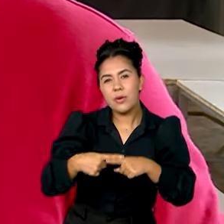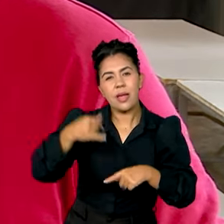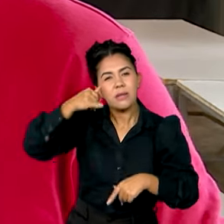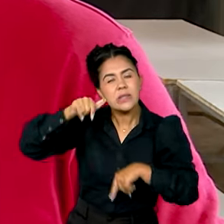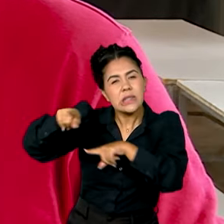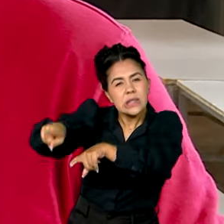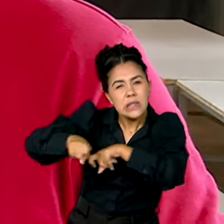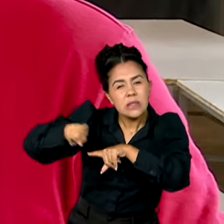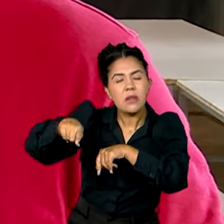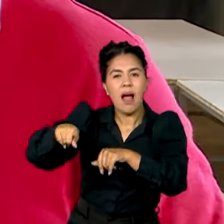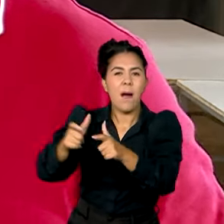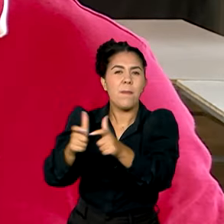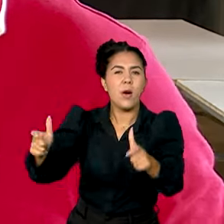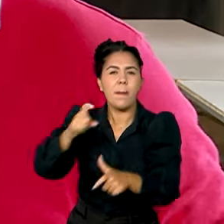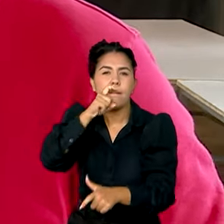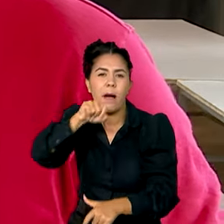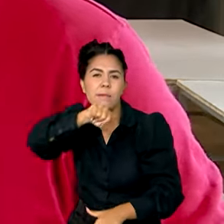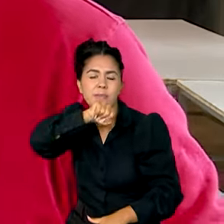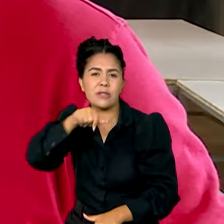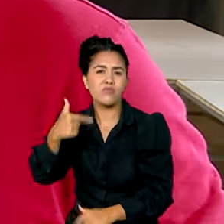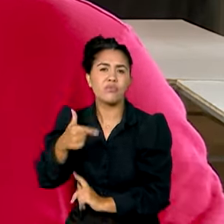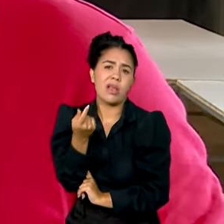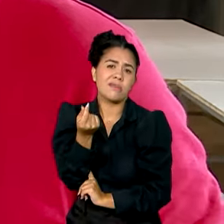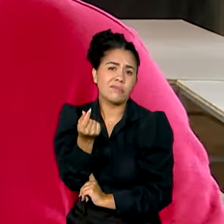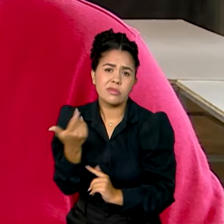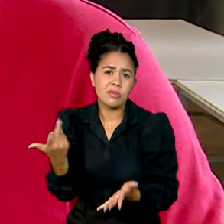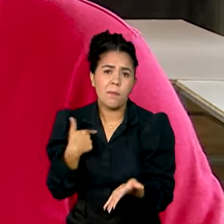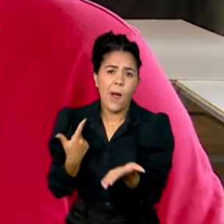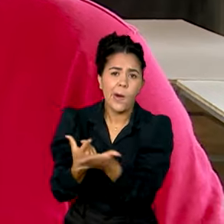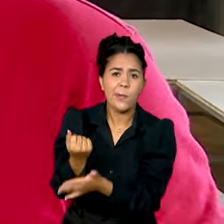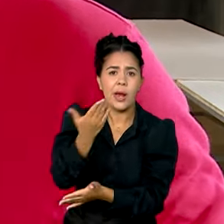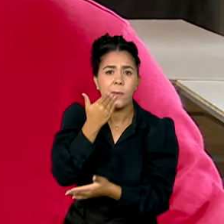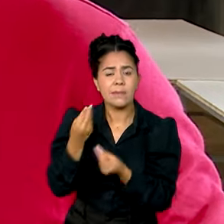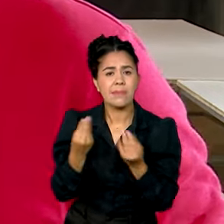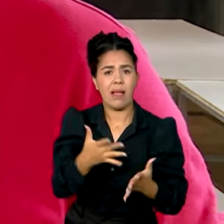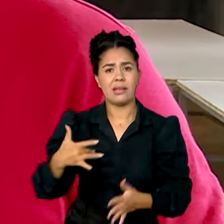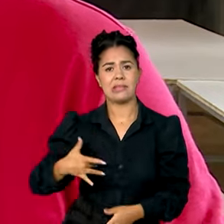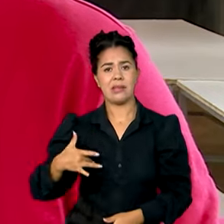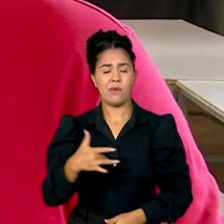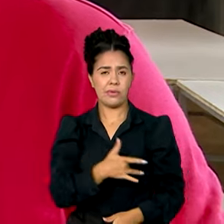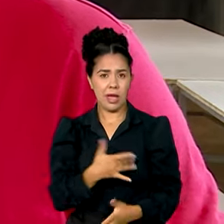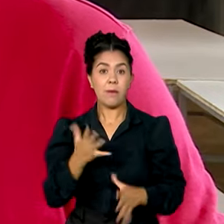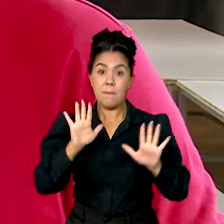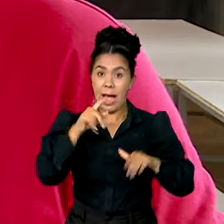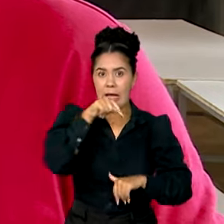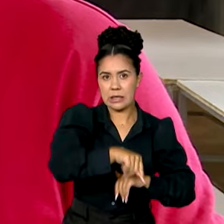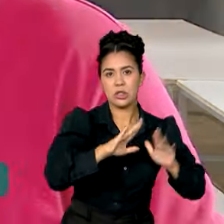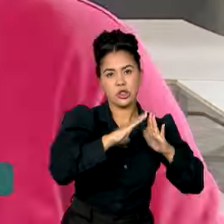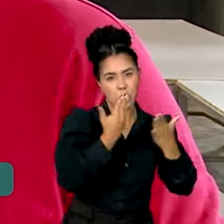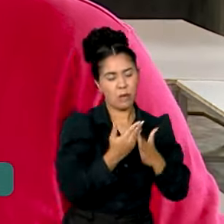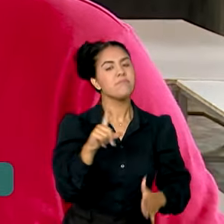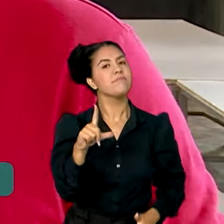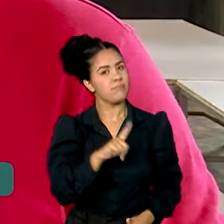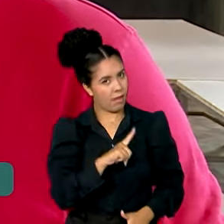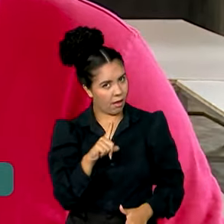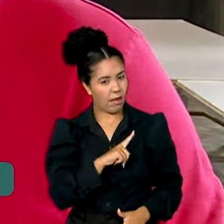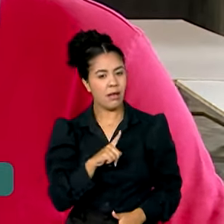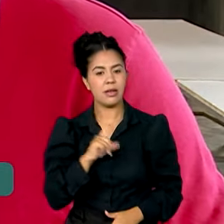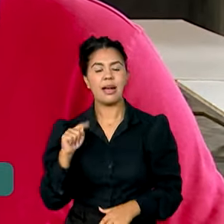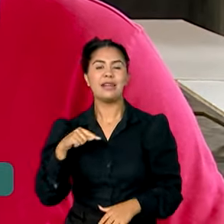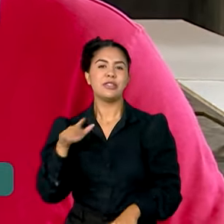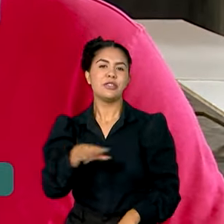muitos pais não têm condições de dar uma alimentação saudável. Aqui na escola tem, bem saudável mesmo. A gente já